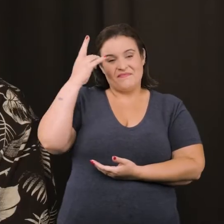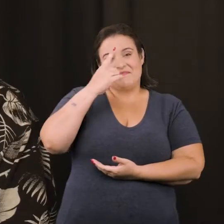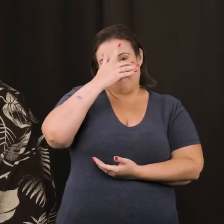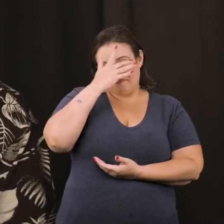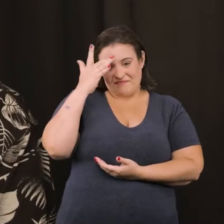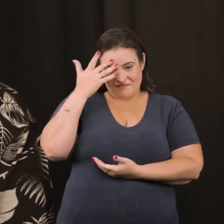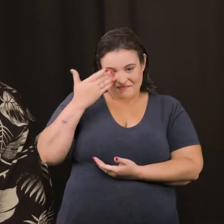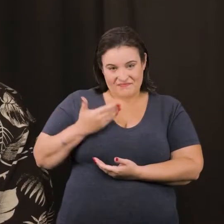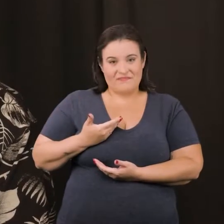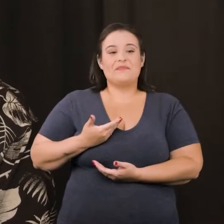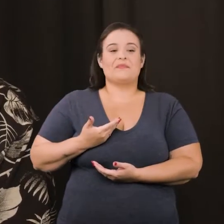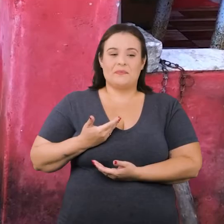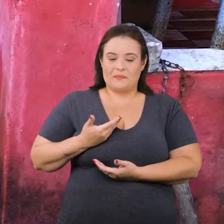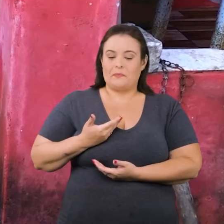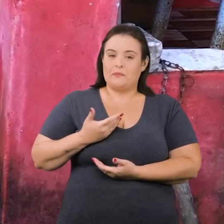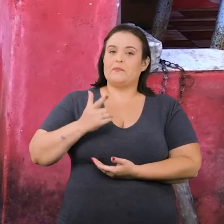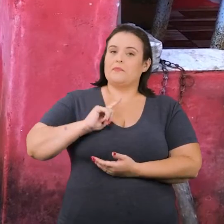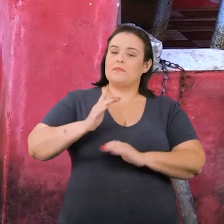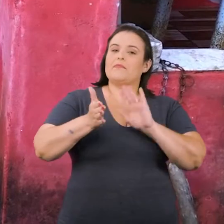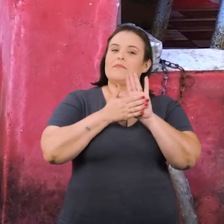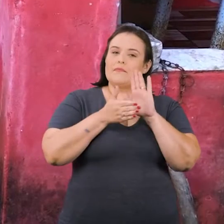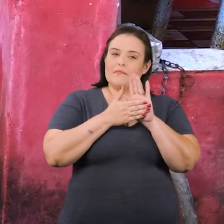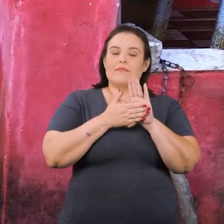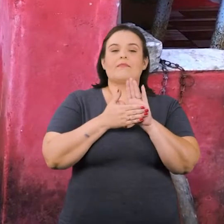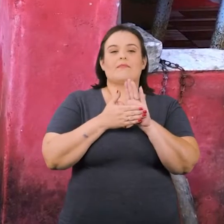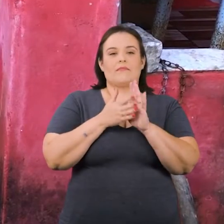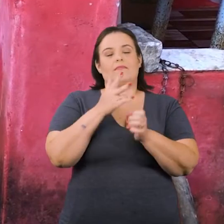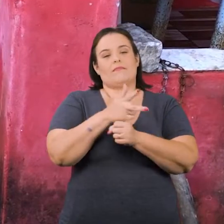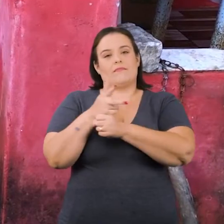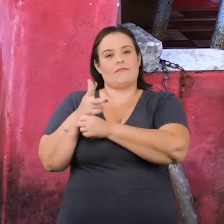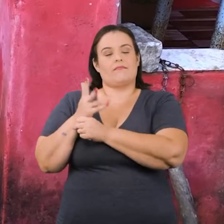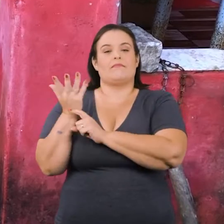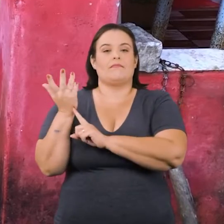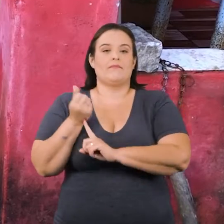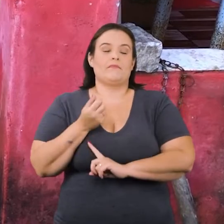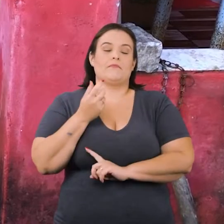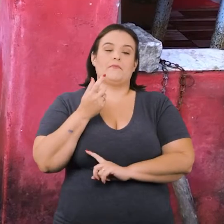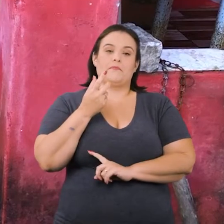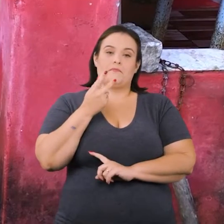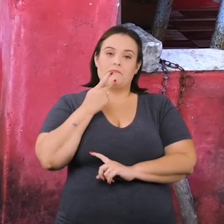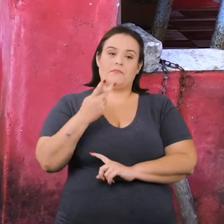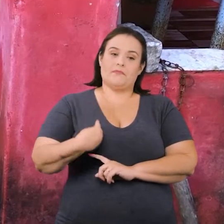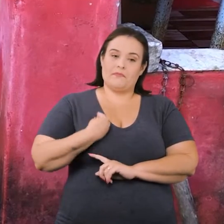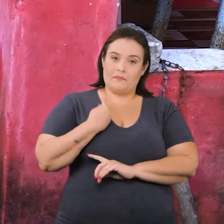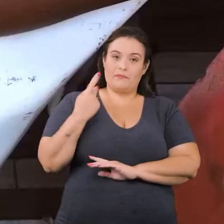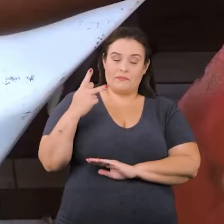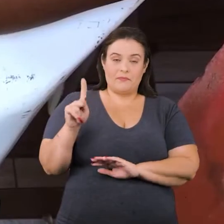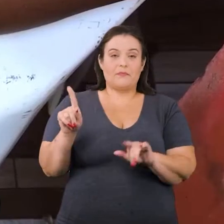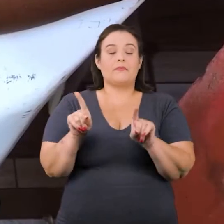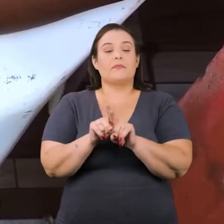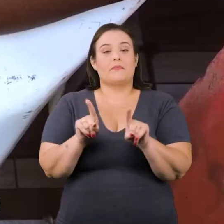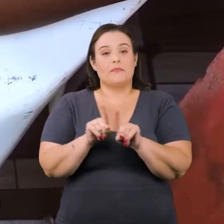em primeira pessoa, onde estabelecemos essa proposta desses documentários artísticos que falam sobre a vida dela